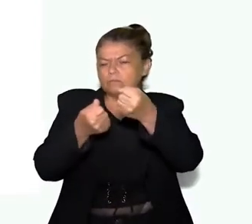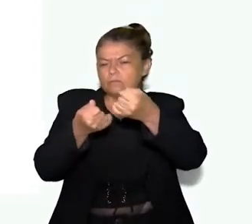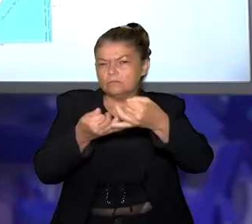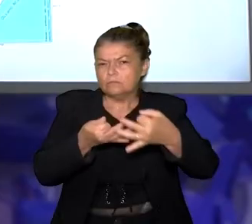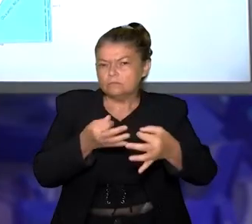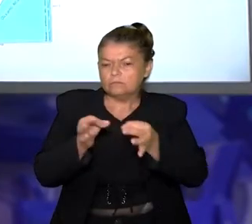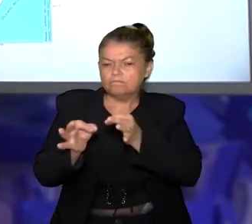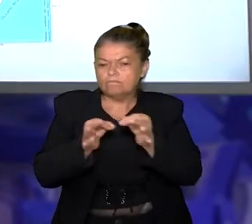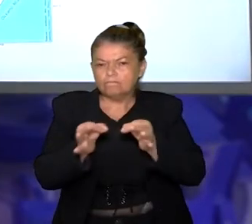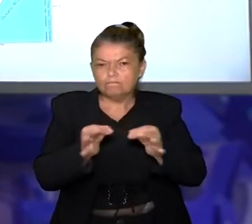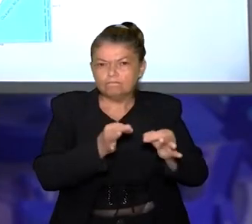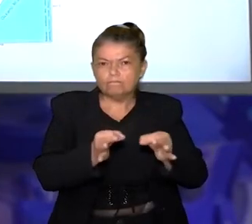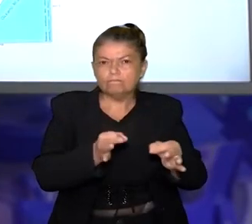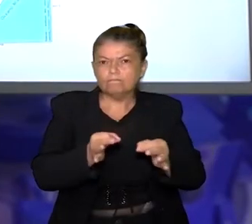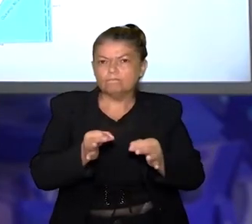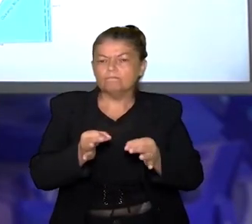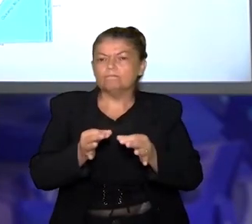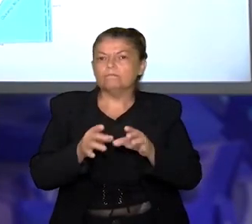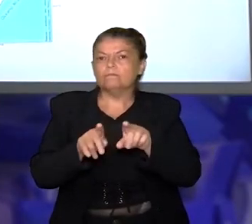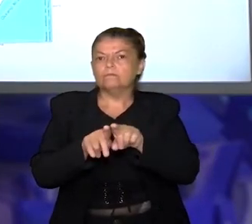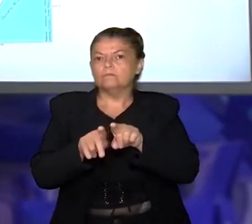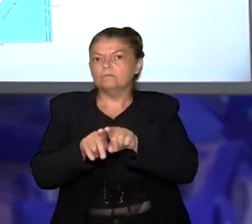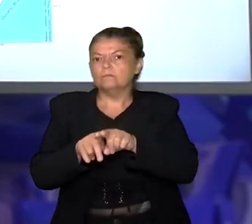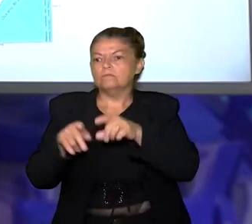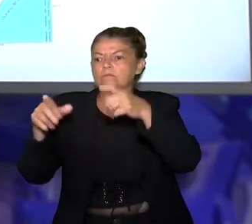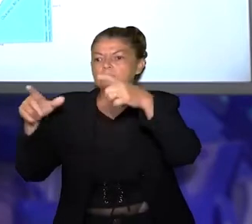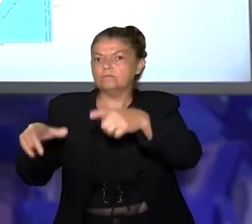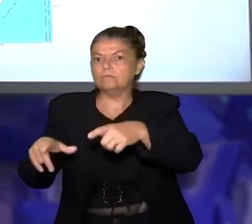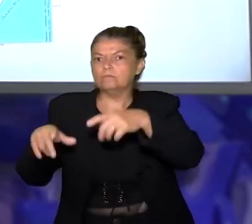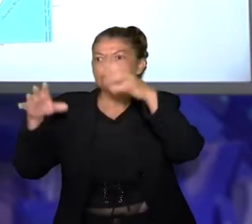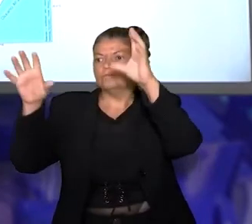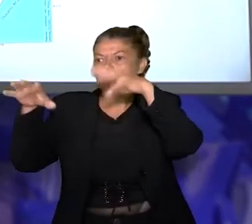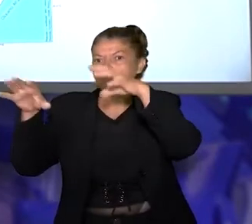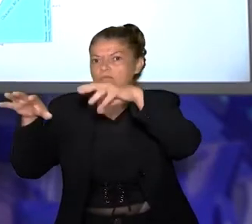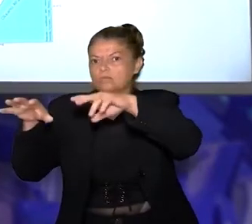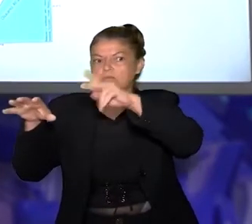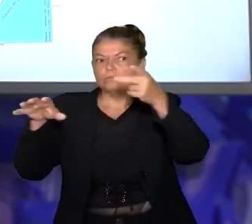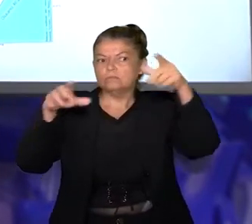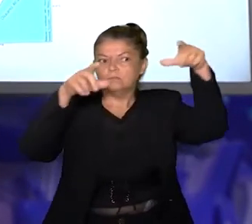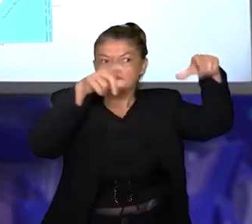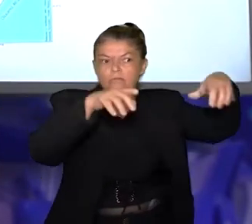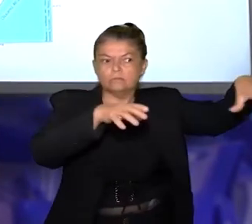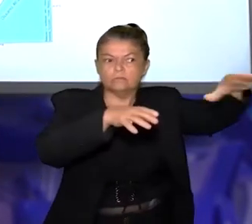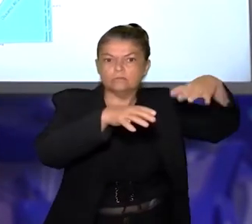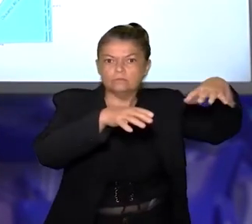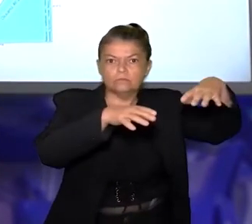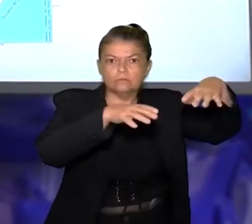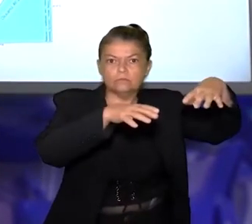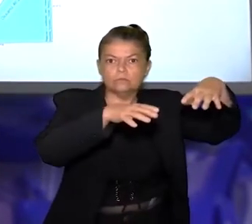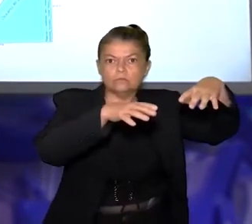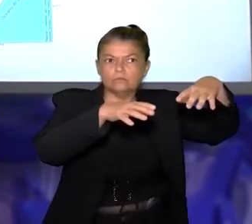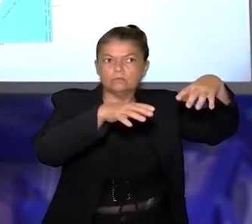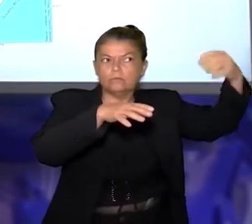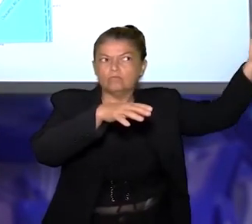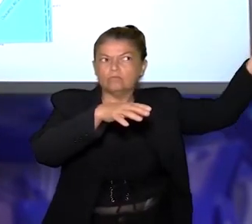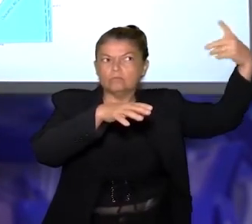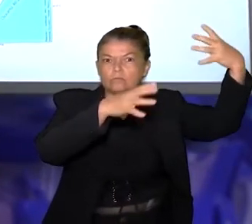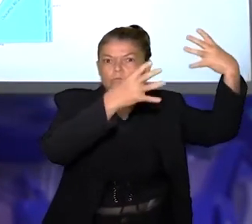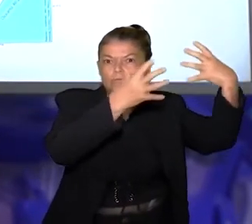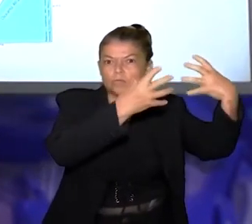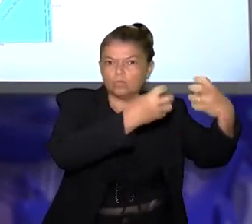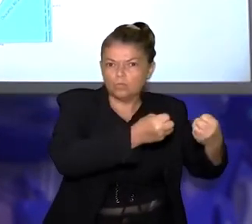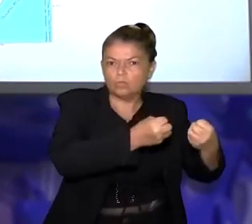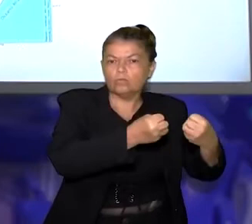essa área de legenda, onde mais chove, onde menos chove. Então, esse mapa aqui é um mapa de fonte, onde eu vou